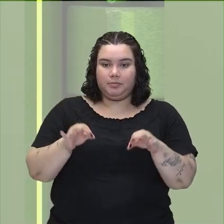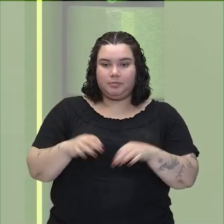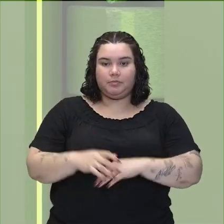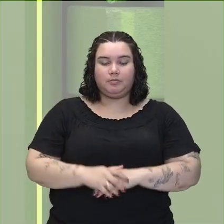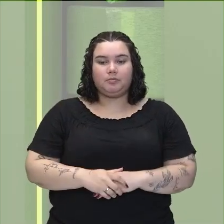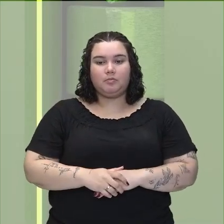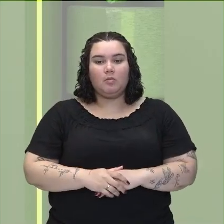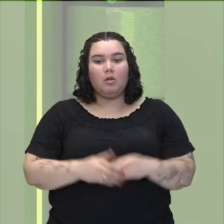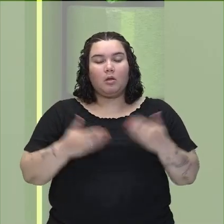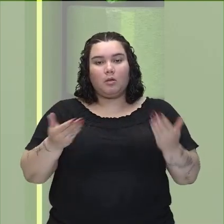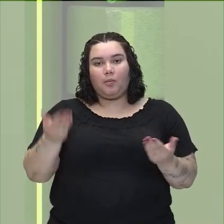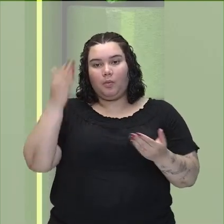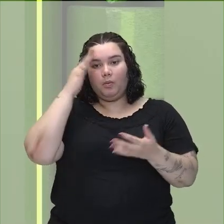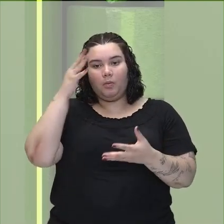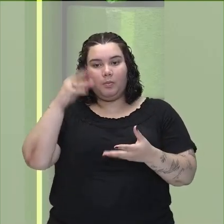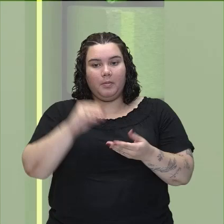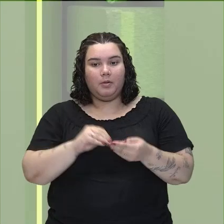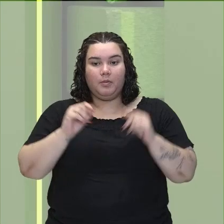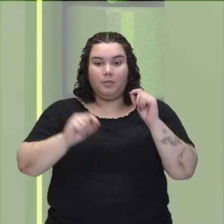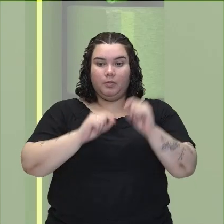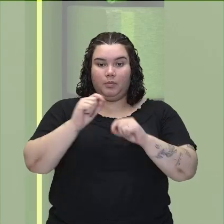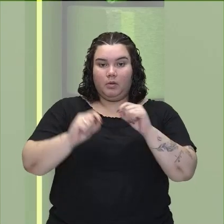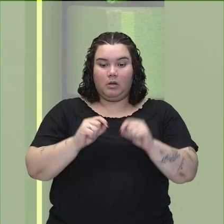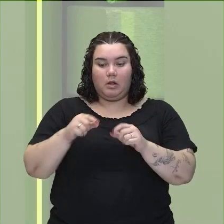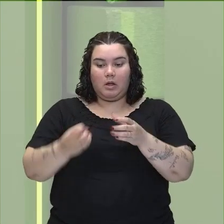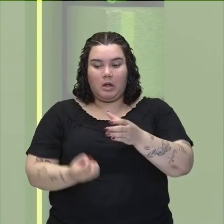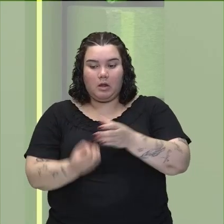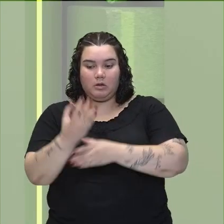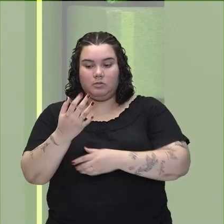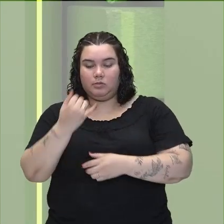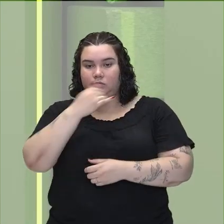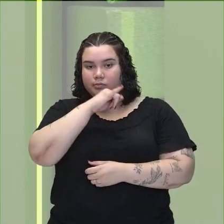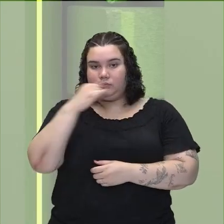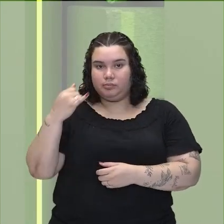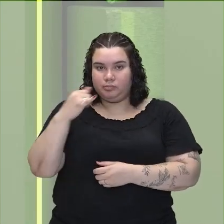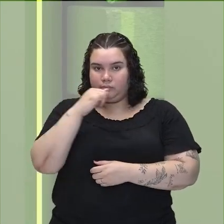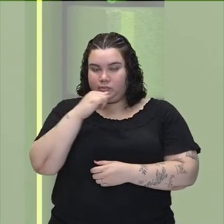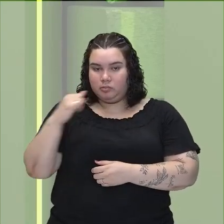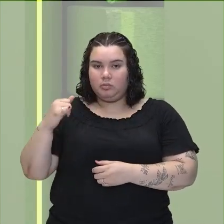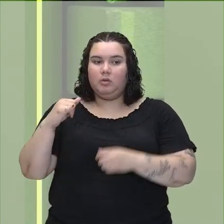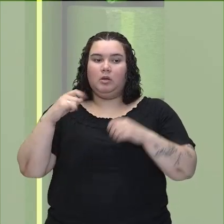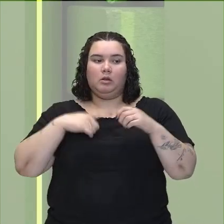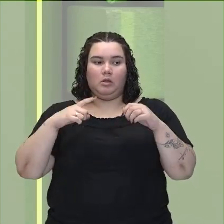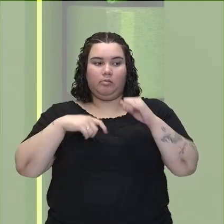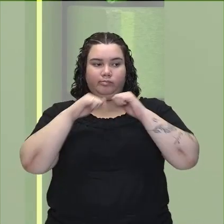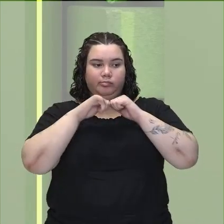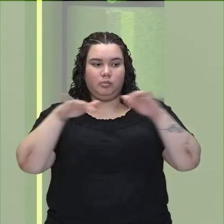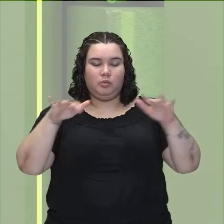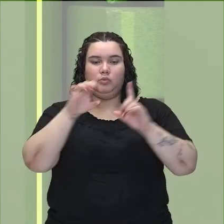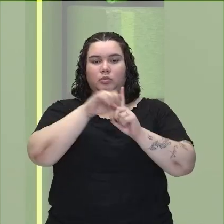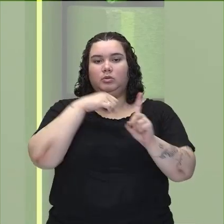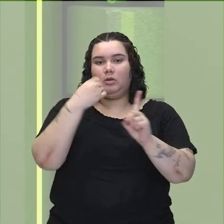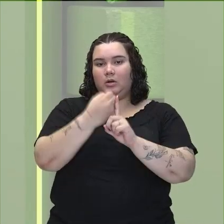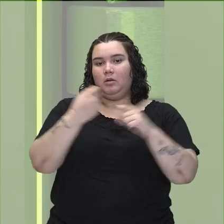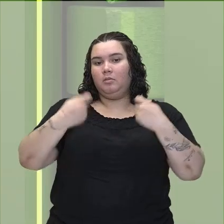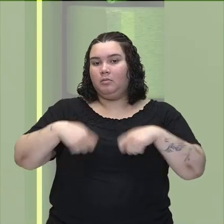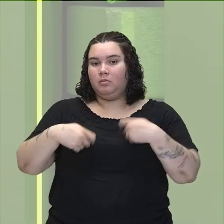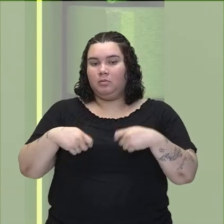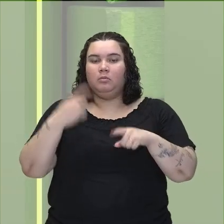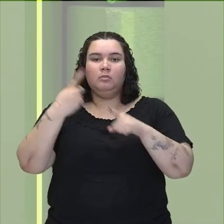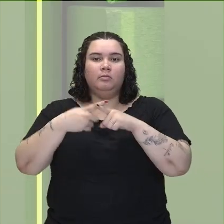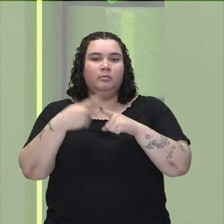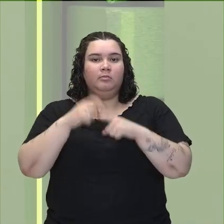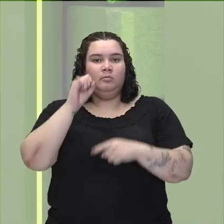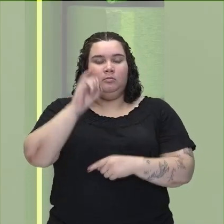o impacto que a geração de energia elétrica causa na sociedade. Porque se essa